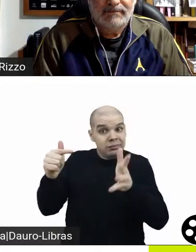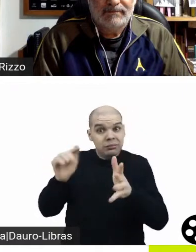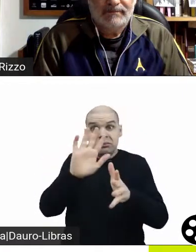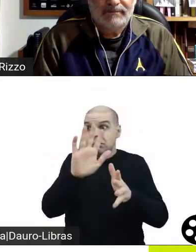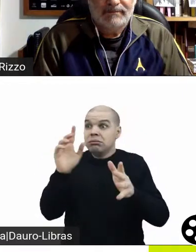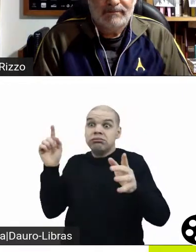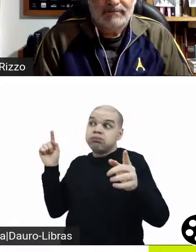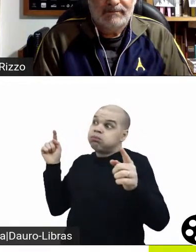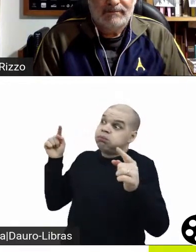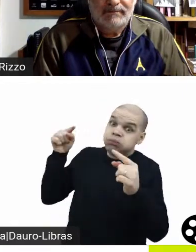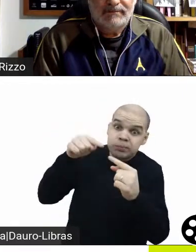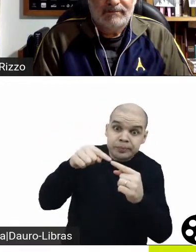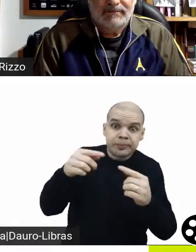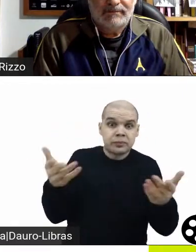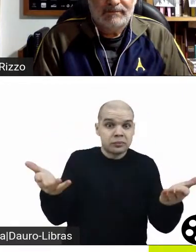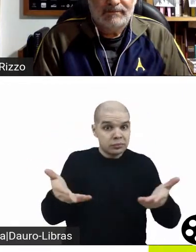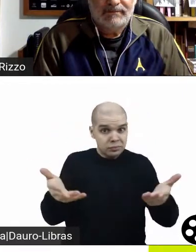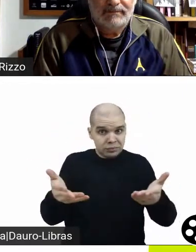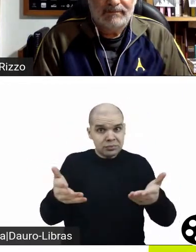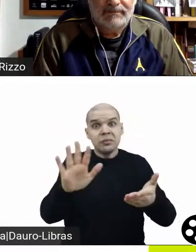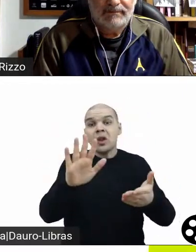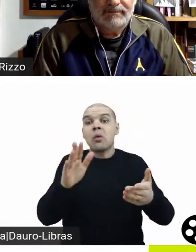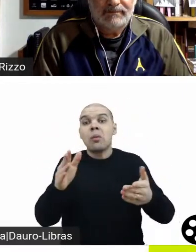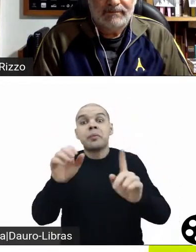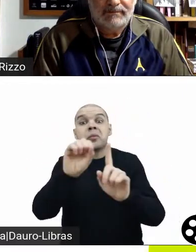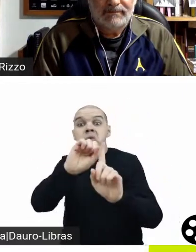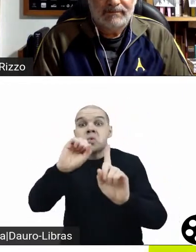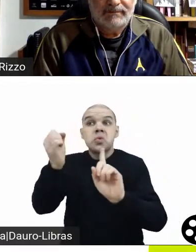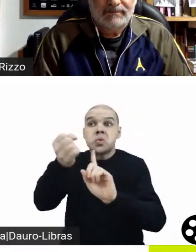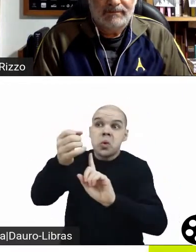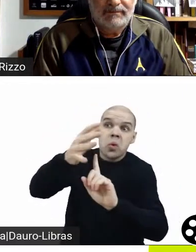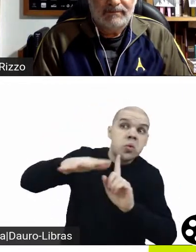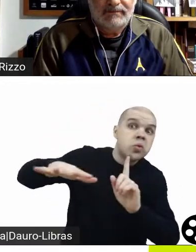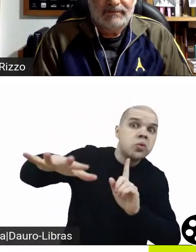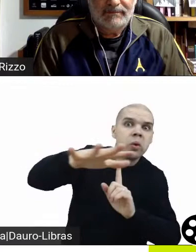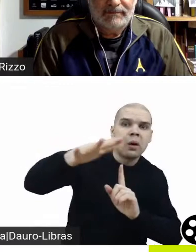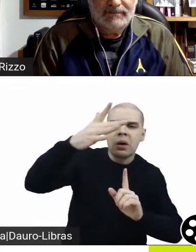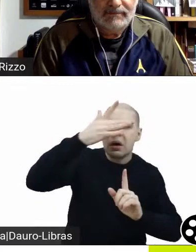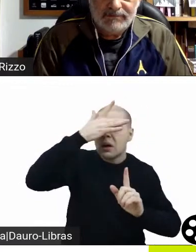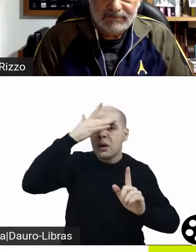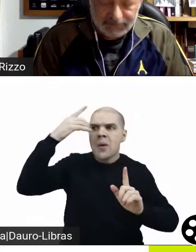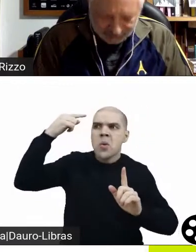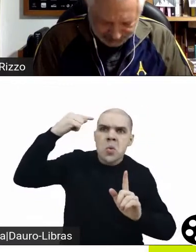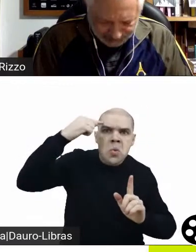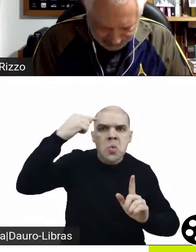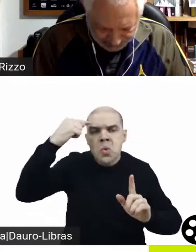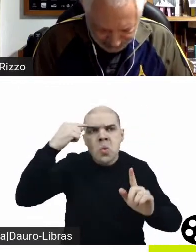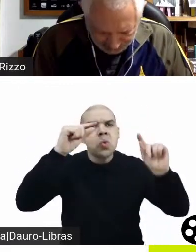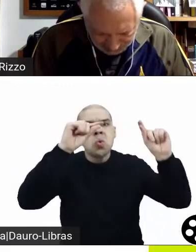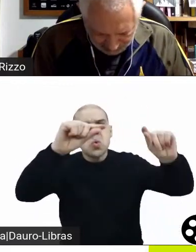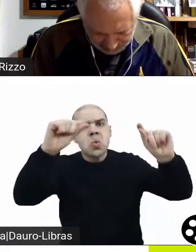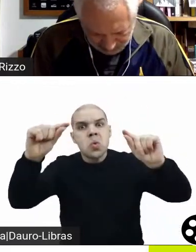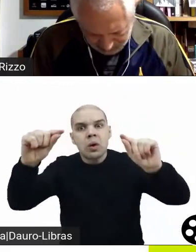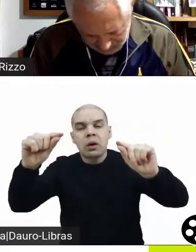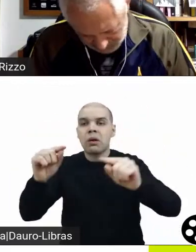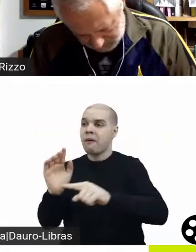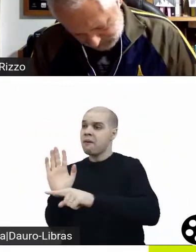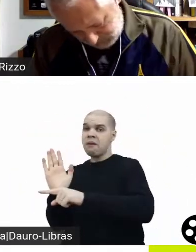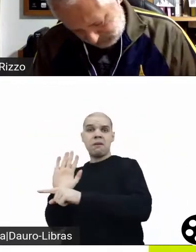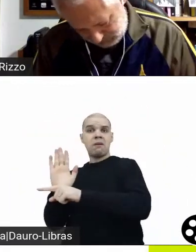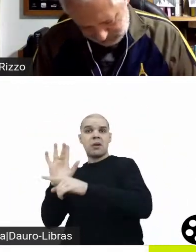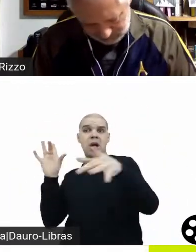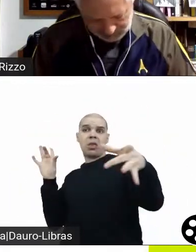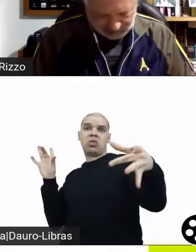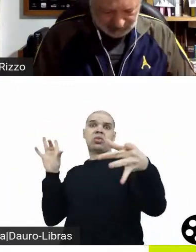o cinema é apenas um retrato da sociedade, que está sendo expressa pela telona. Por outro lado, esse filme parece ter